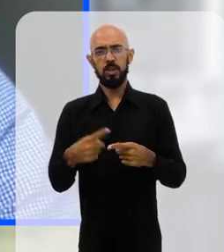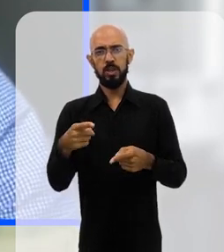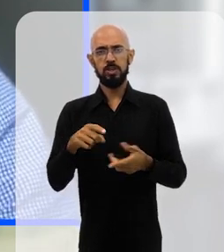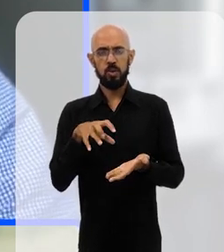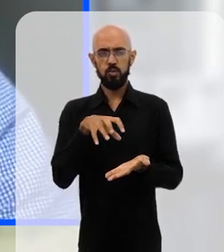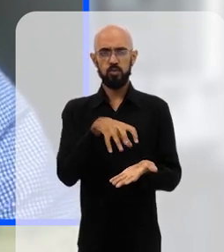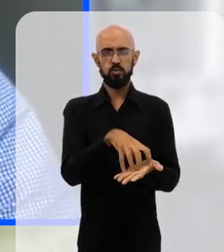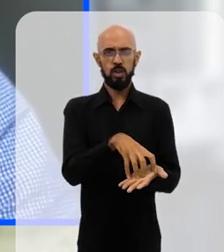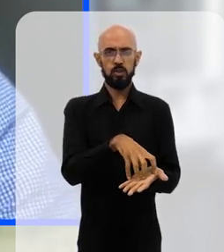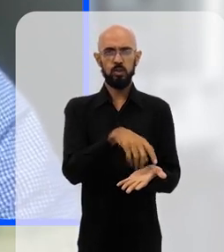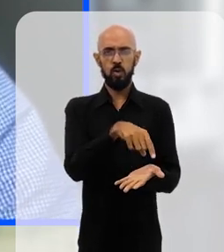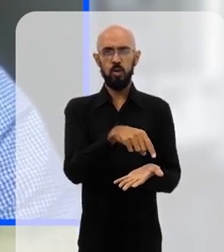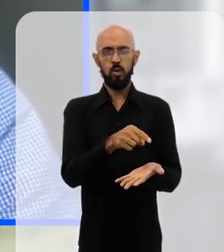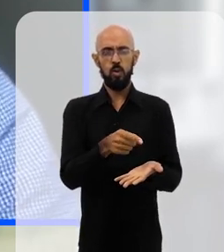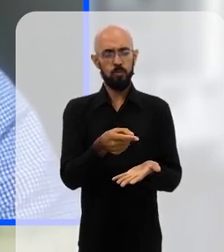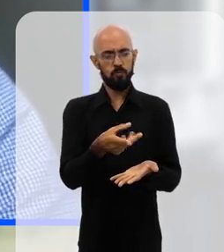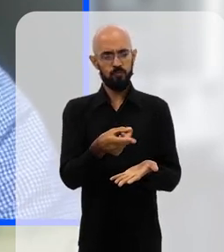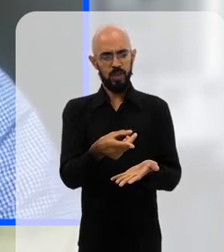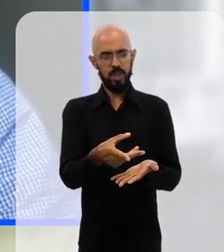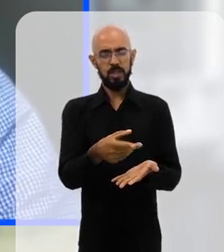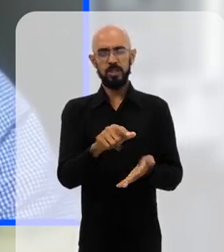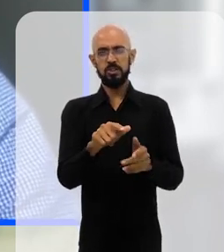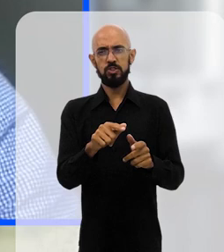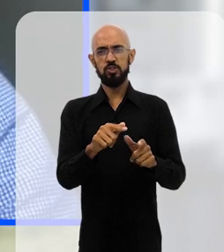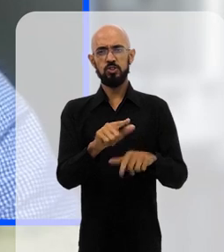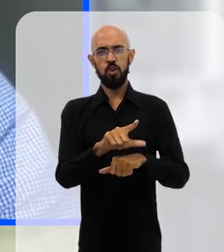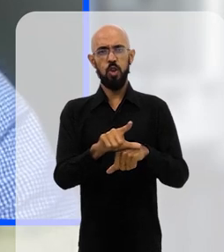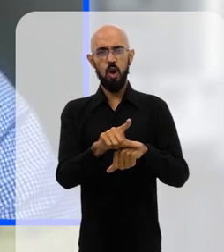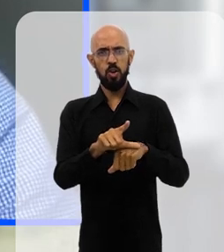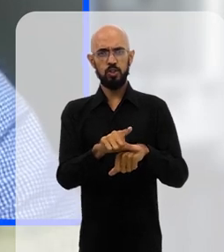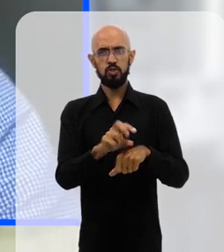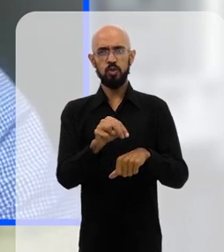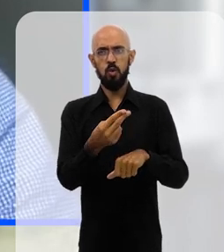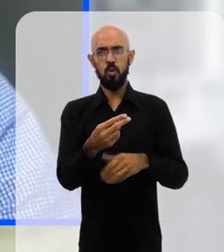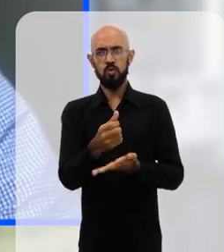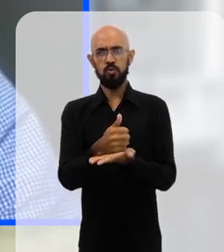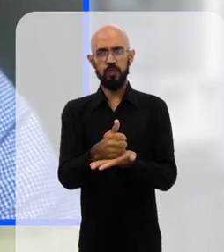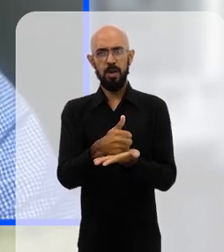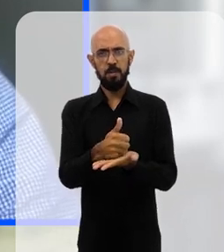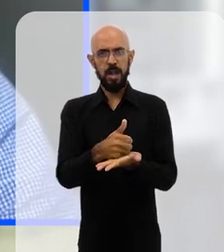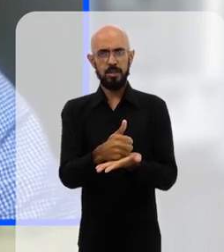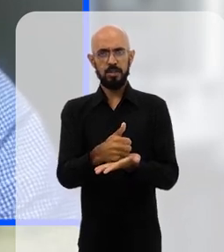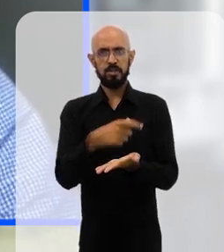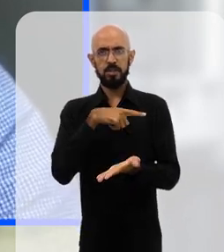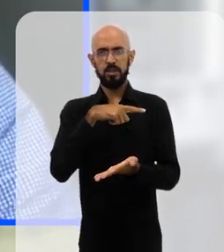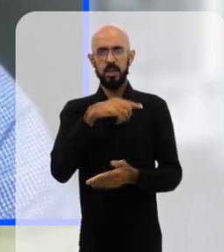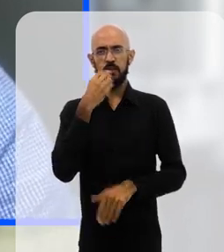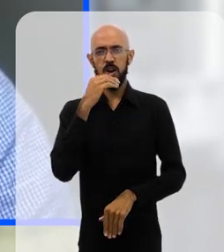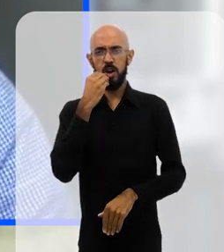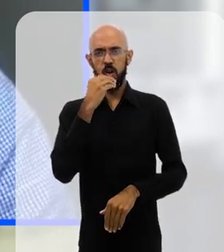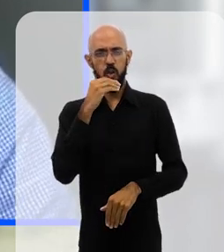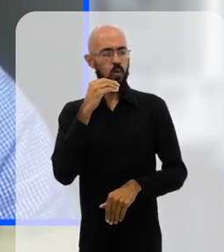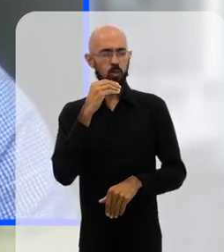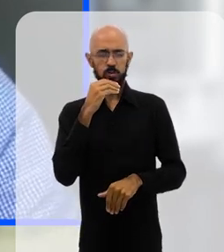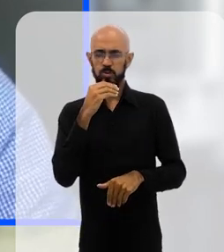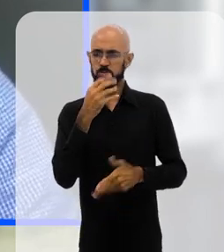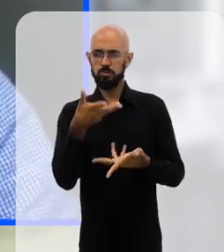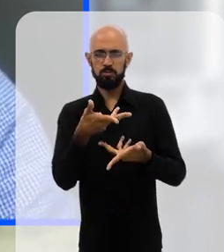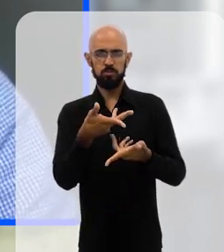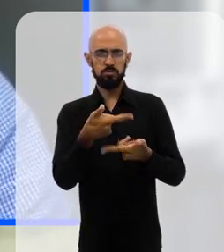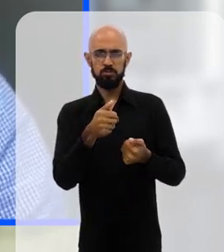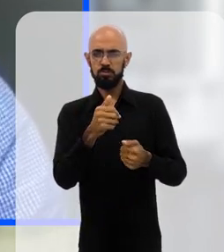porque estavam ligados a setores como o e-commerce ou setores farmacêuticos, por exemplo, que têm tido lucros